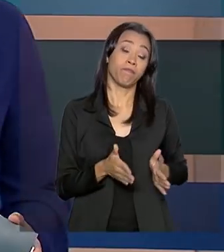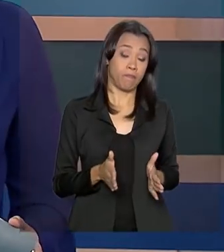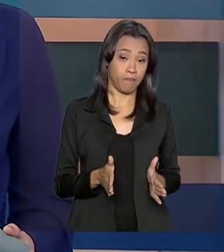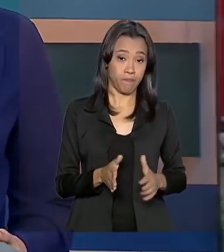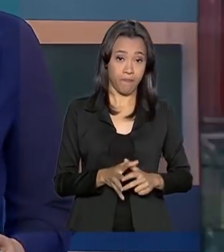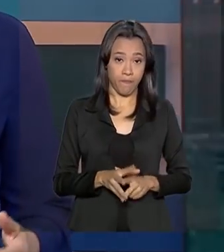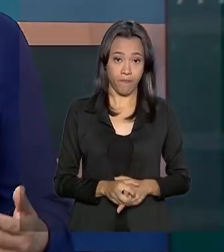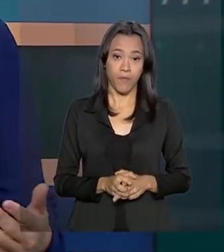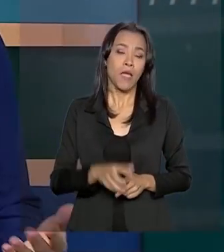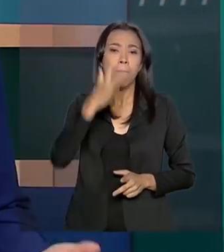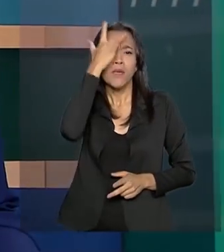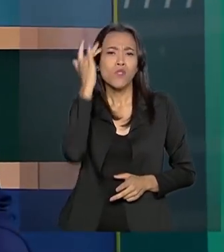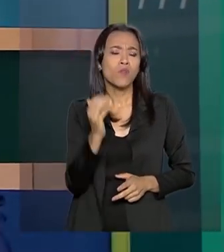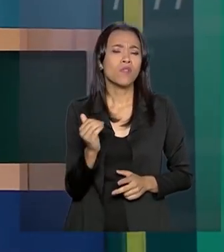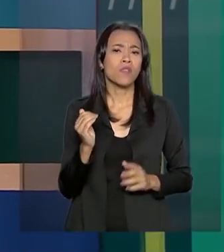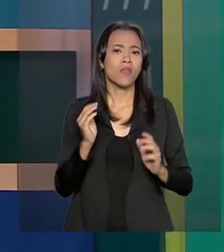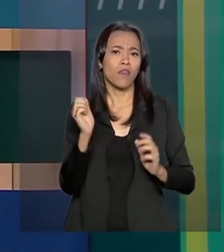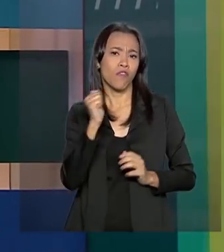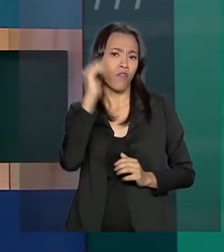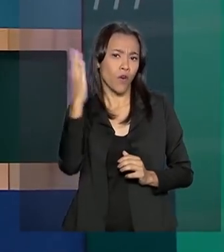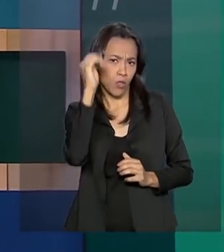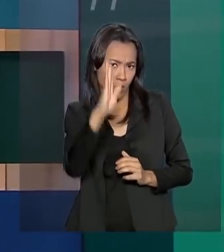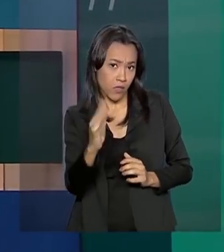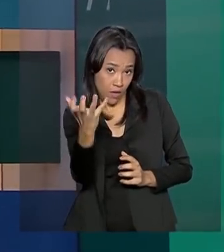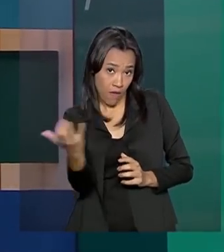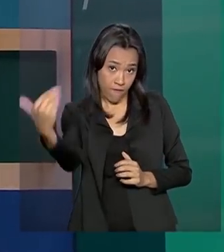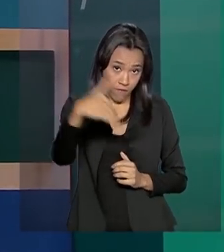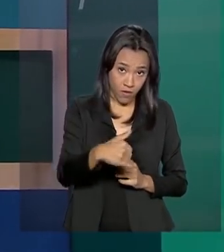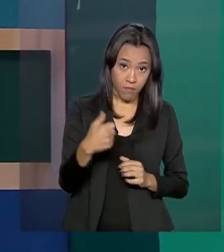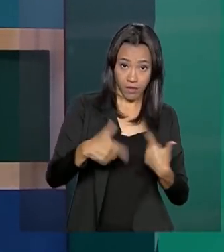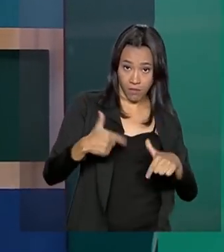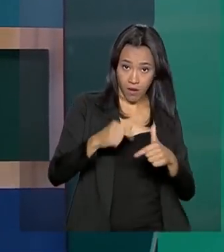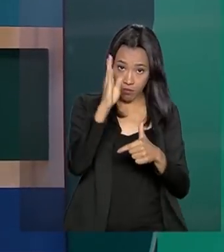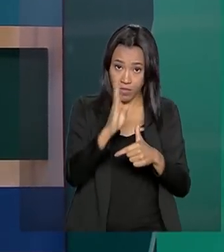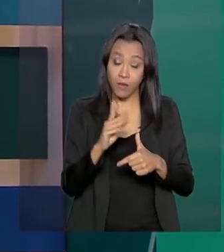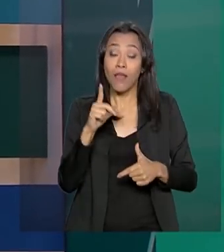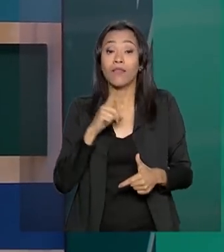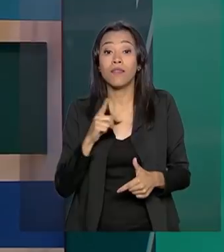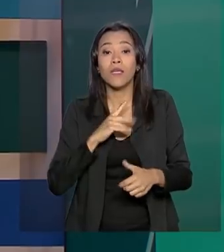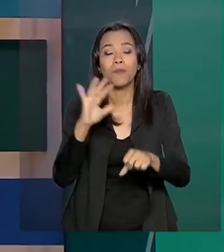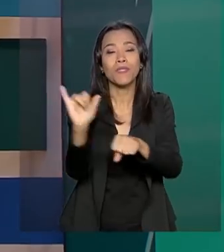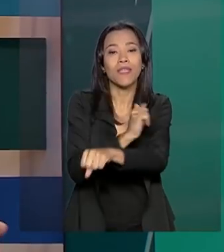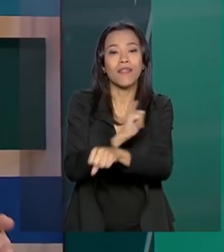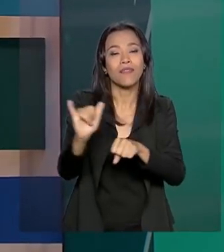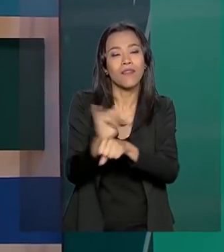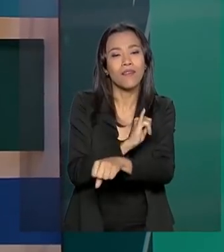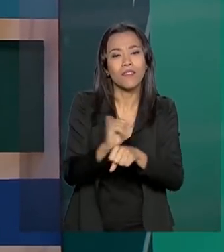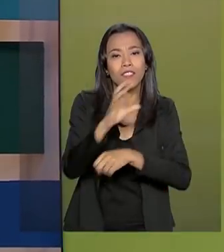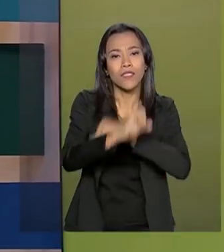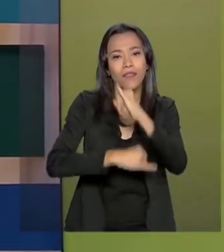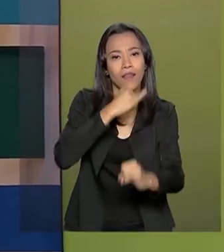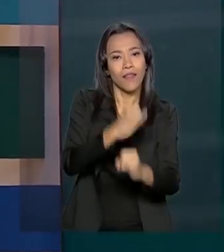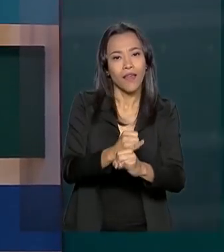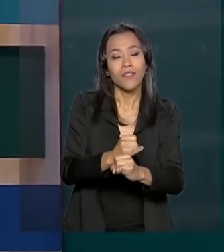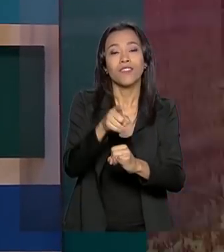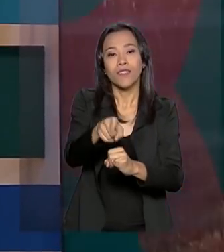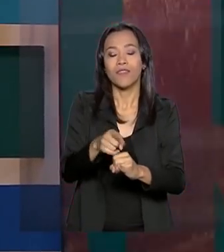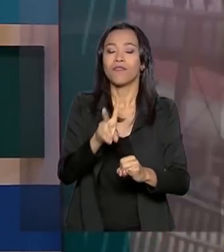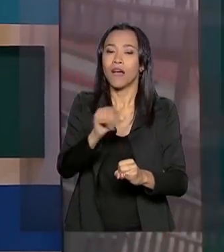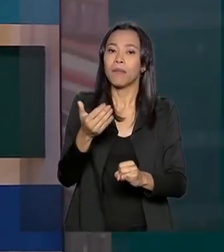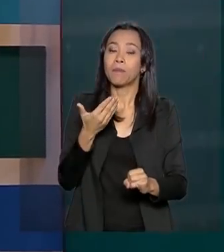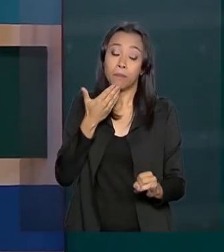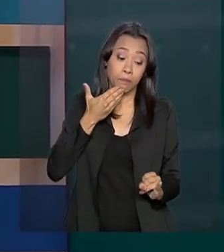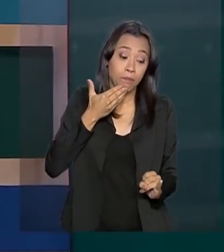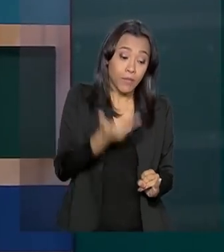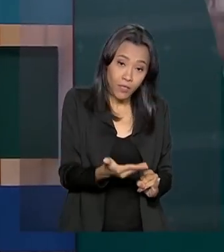O estrangeiro que pretende trabalhar no Brasil conta a partir de agora com uma ferramenta digital que auxilia nos trâmites de pedido de residência